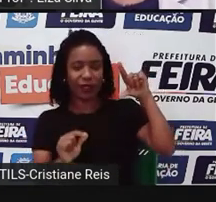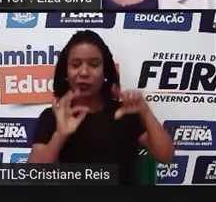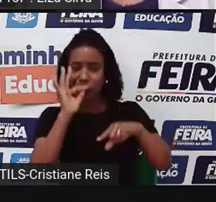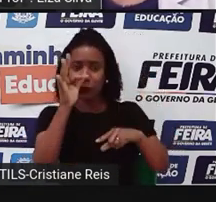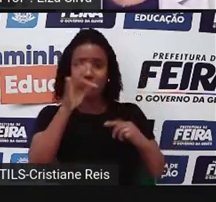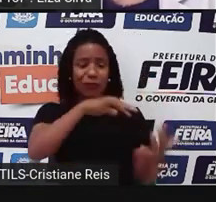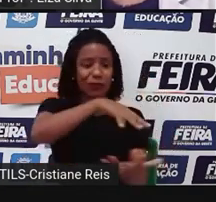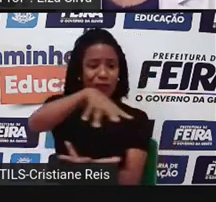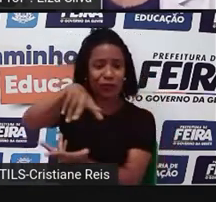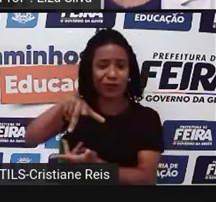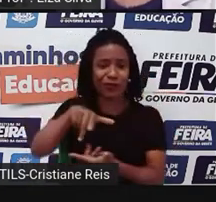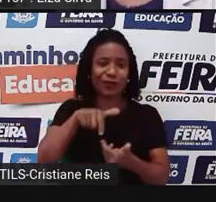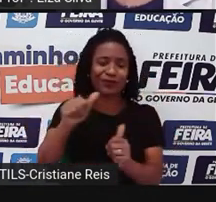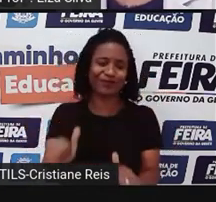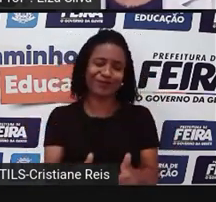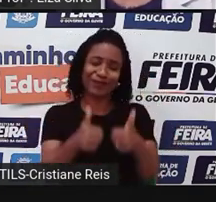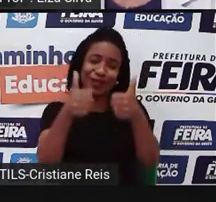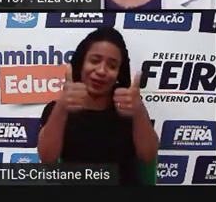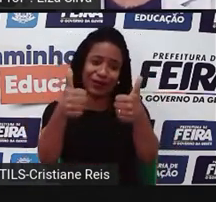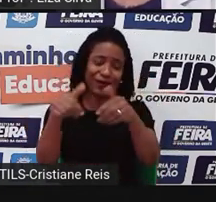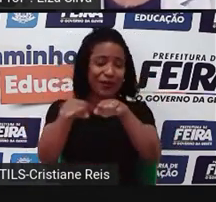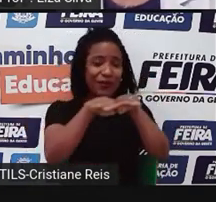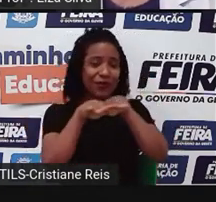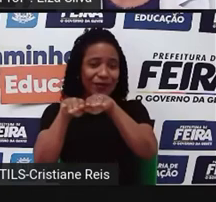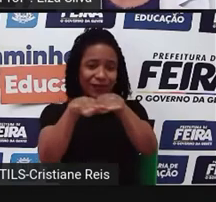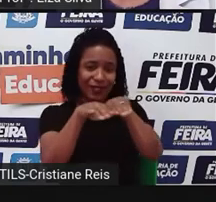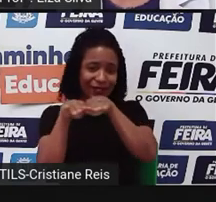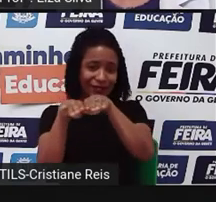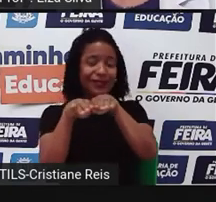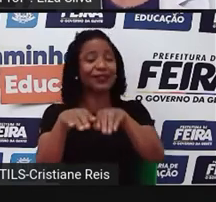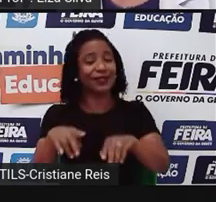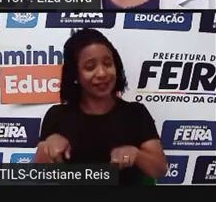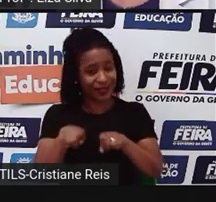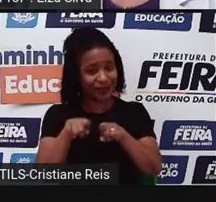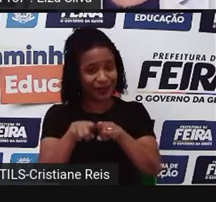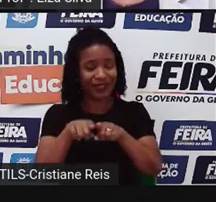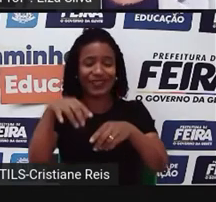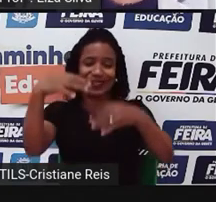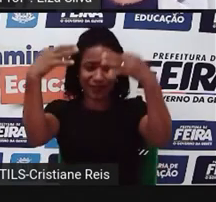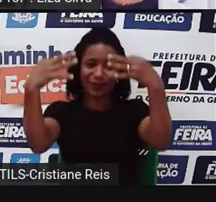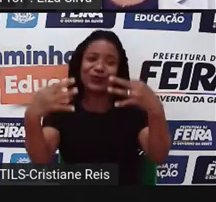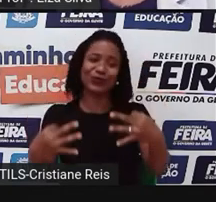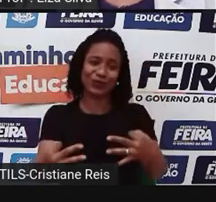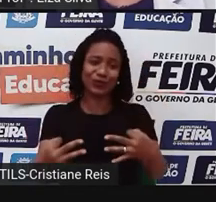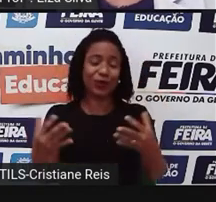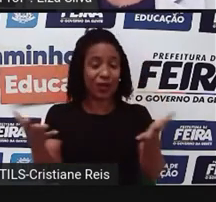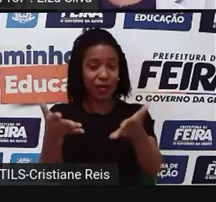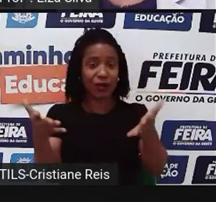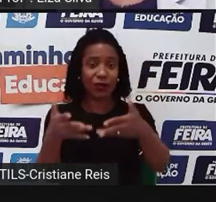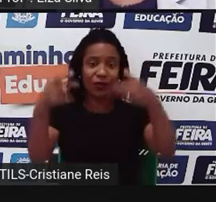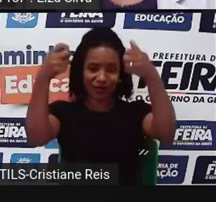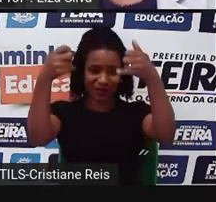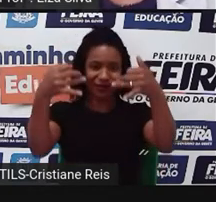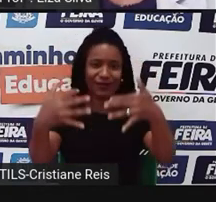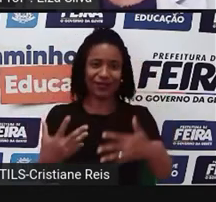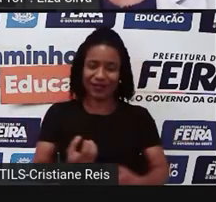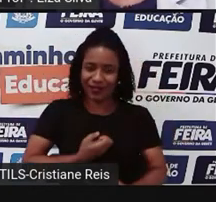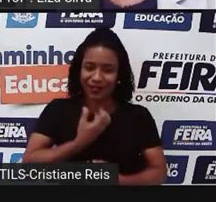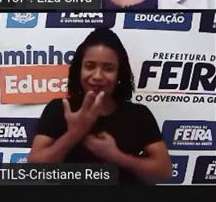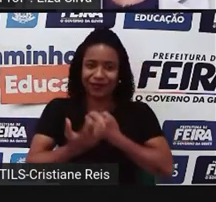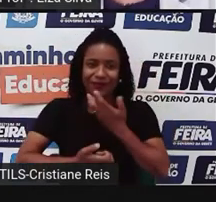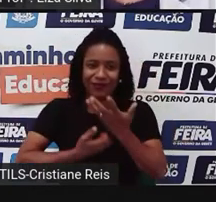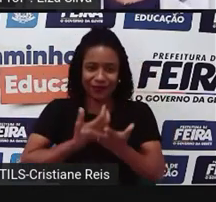desigualdade e injustiça racial e social. Ok? Então, vamos declamar esse trecho comigo?